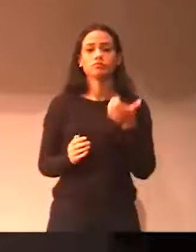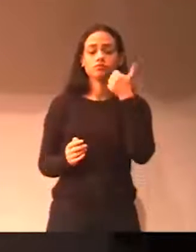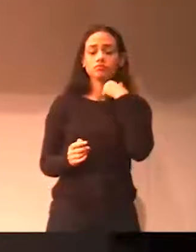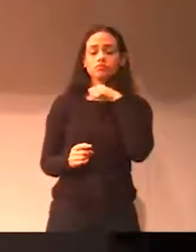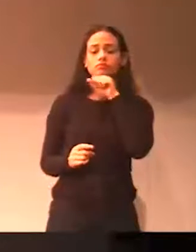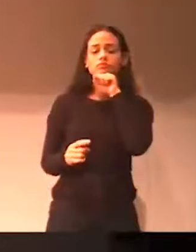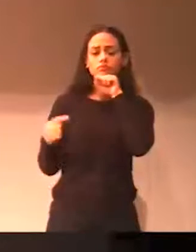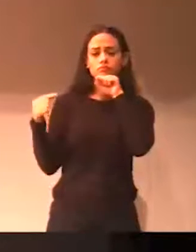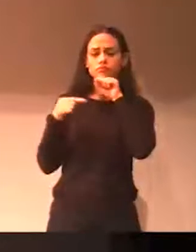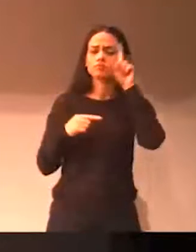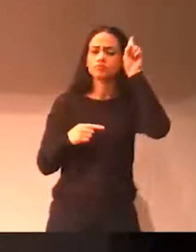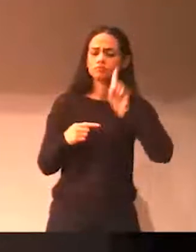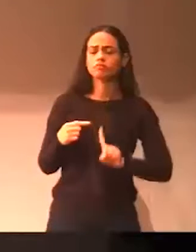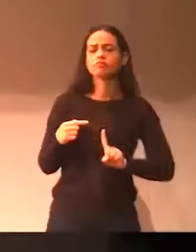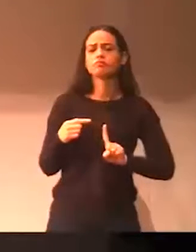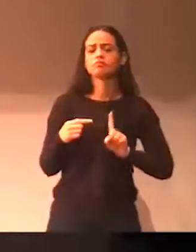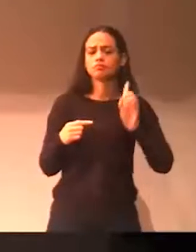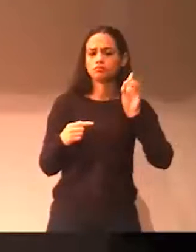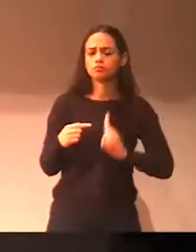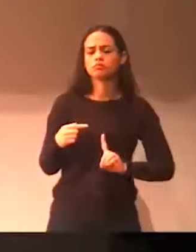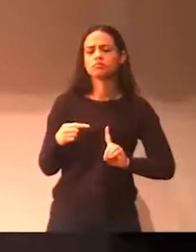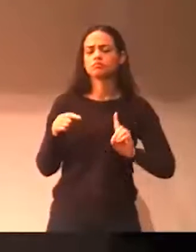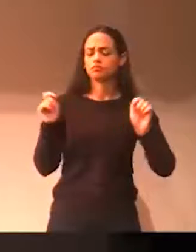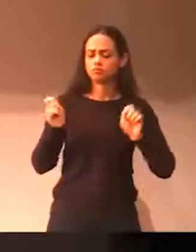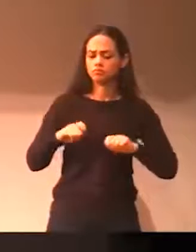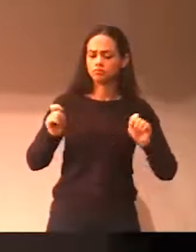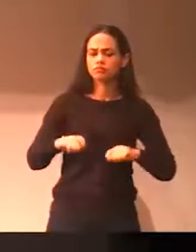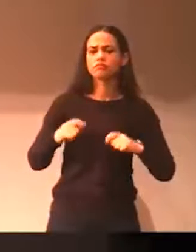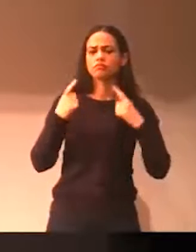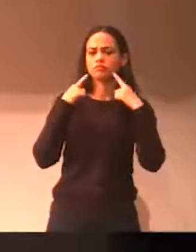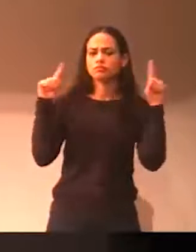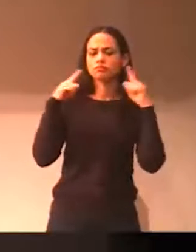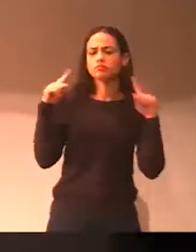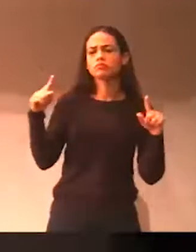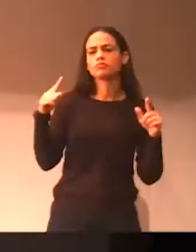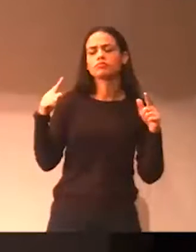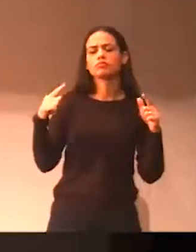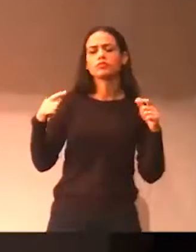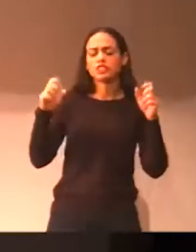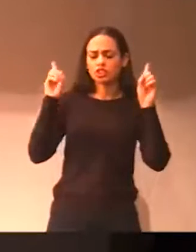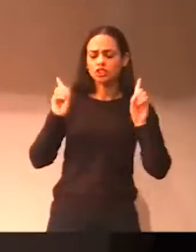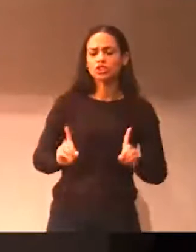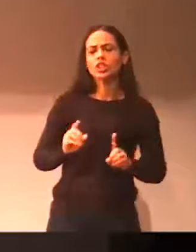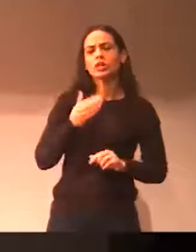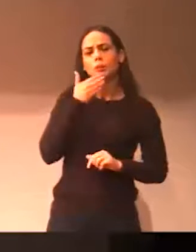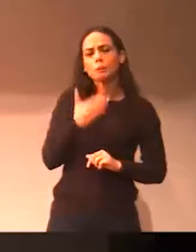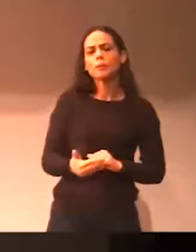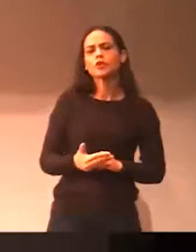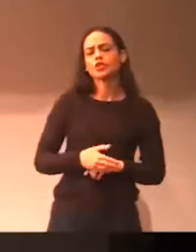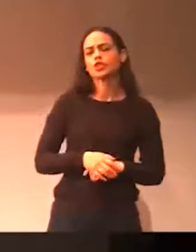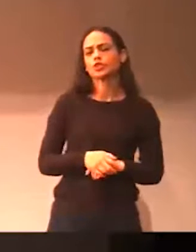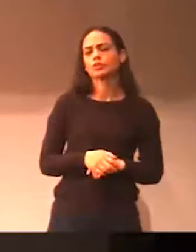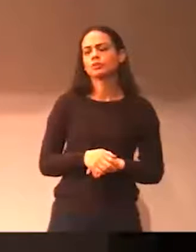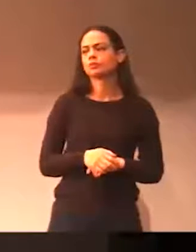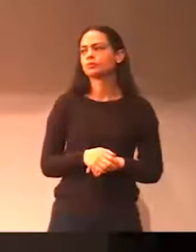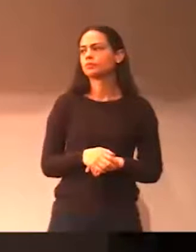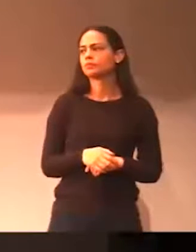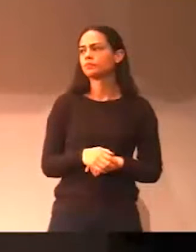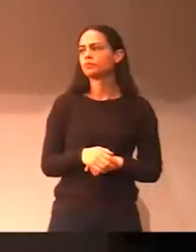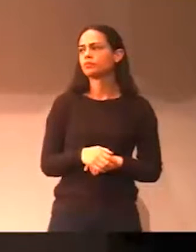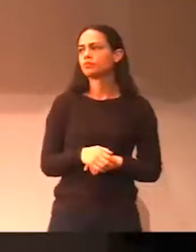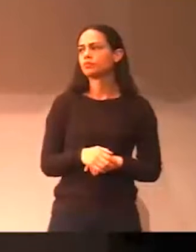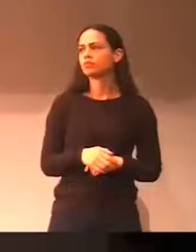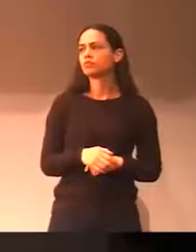todo direito, elas têm que reivindicar, para que o filho dela de repente seja um esportista de alto rendimento, mas eu vou mais além, então a minha sugestão,